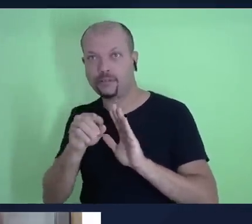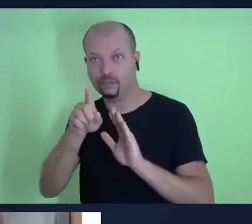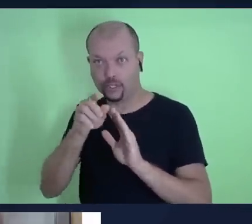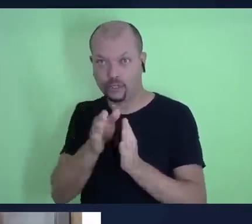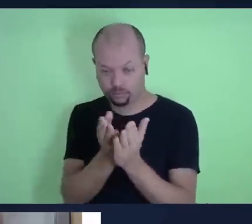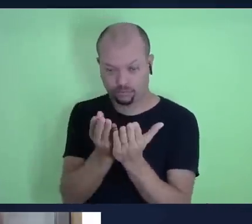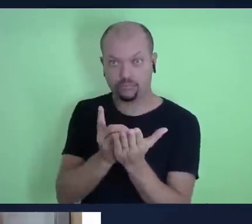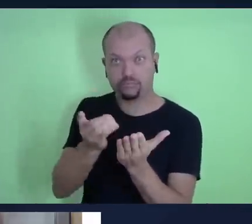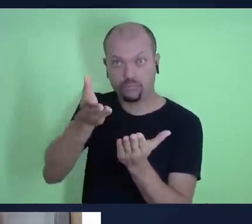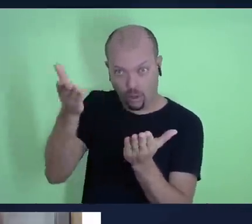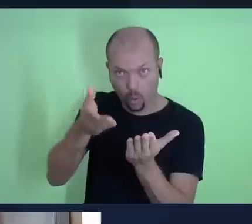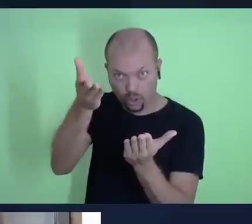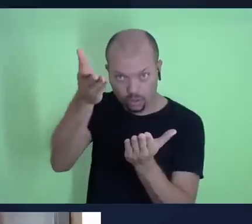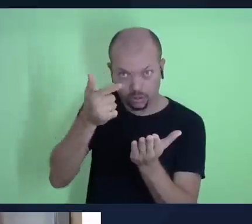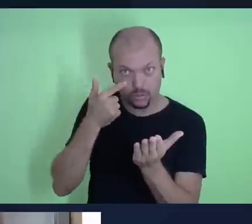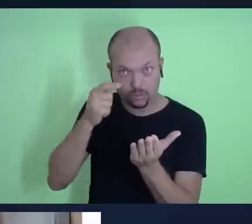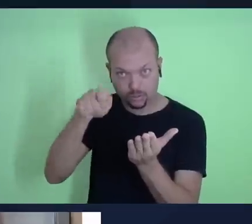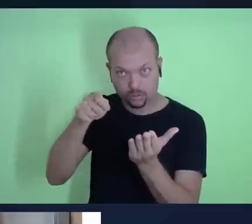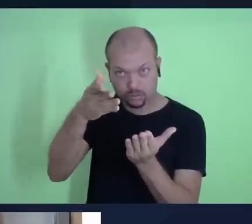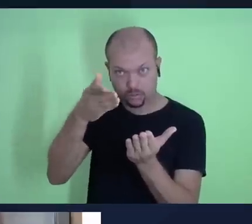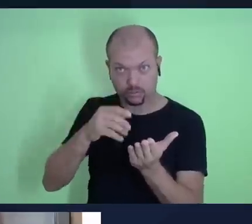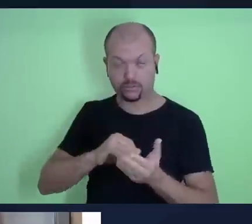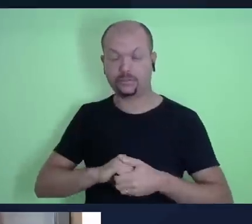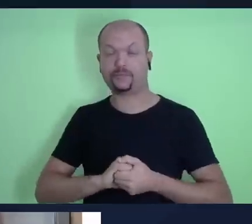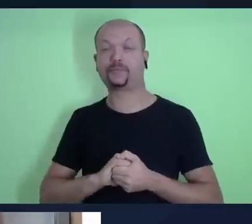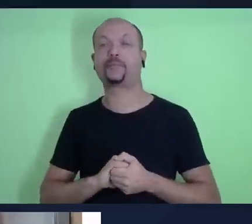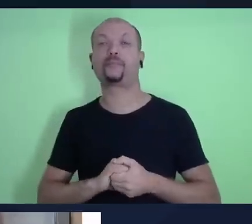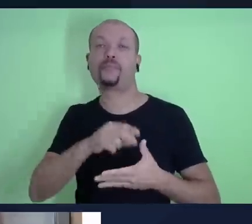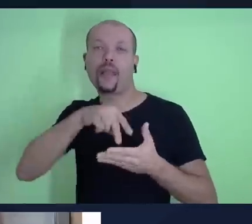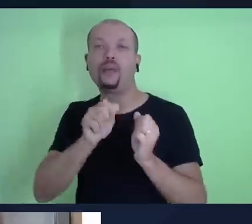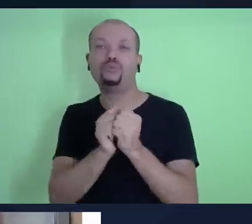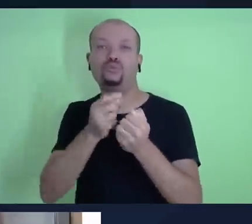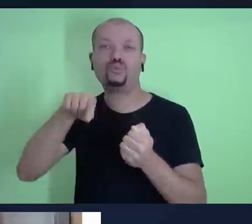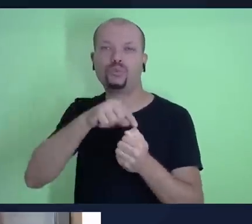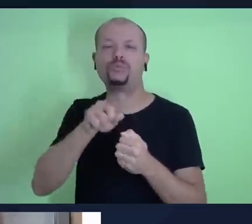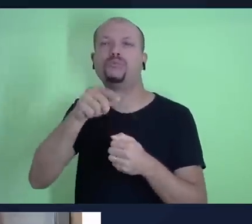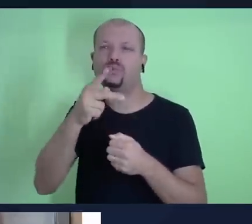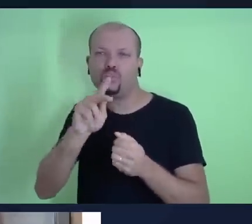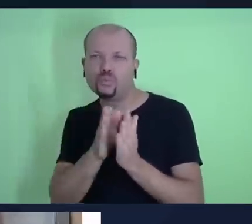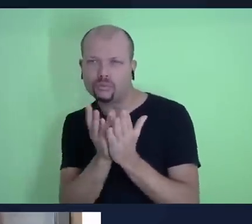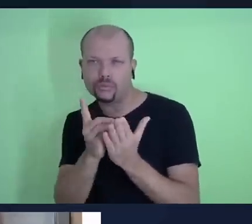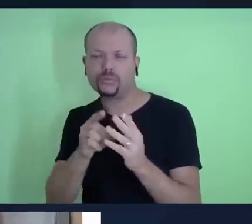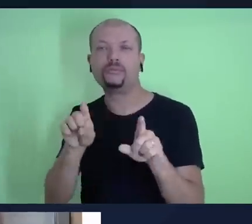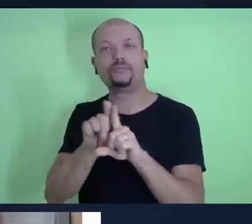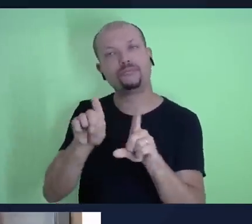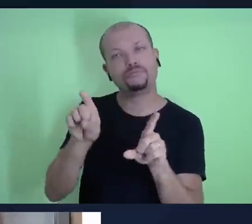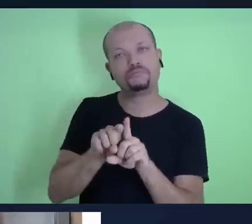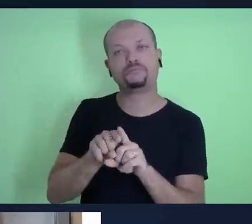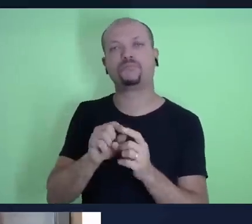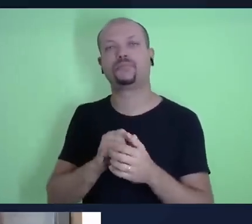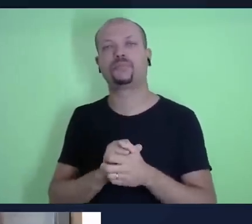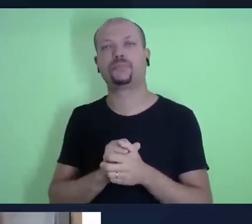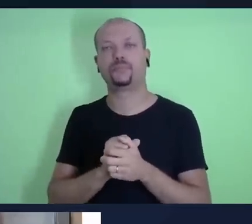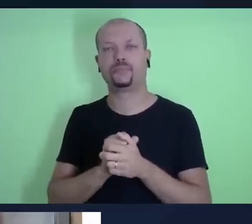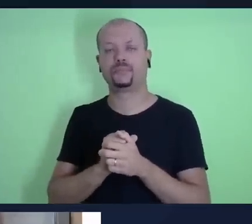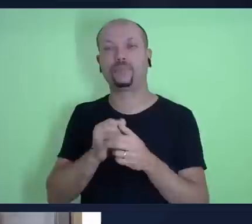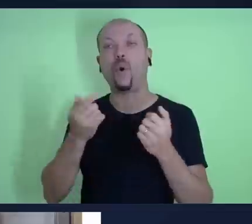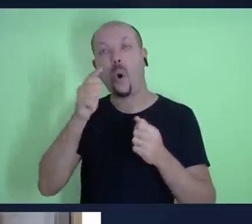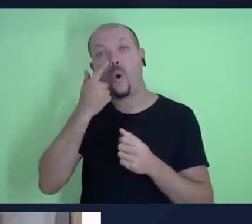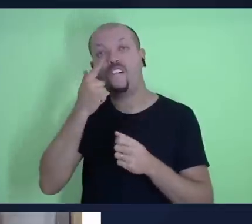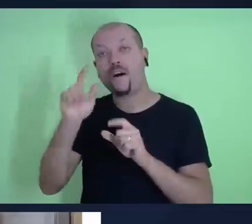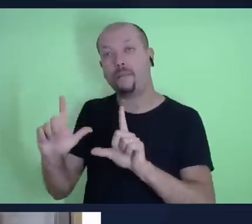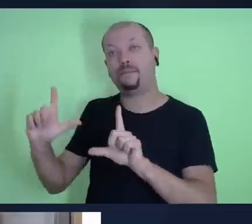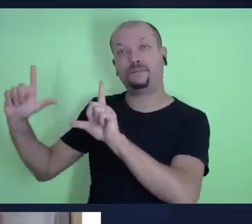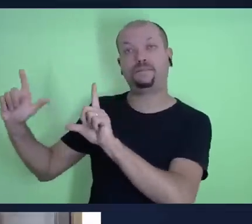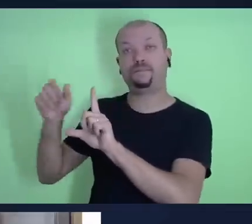em Malaquias, capítulo três, verso dez, pra ler conosco na sua Bíblia ou, então, que como aparecerá pra você na tela, leiamos juntos